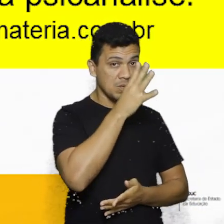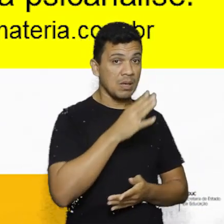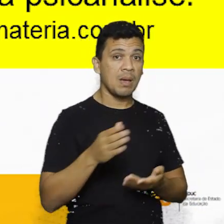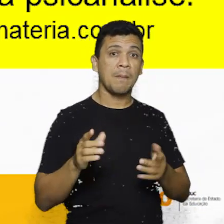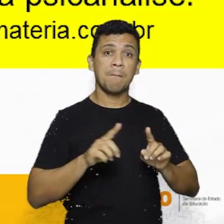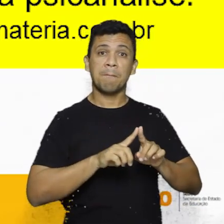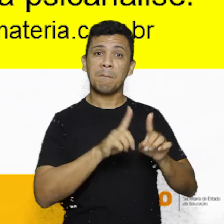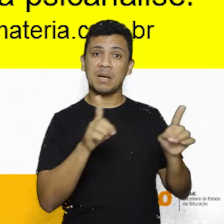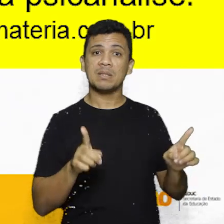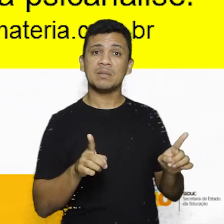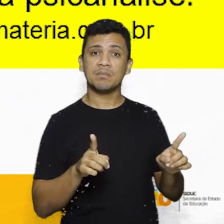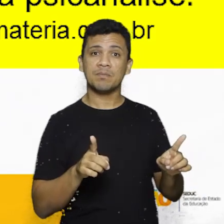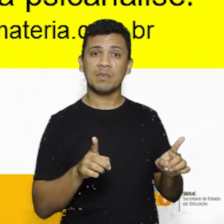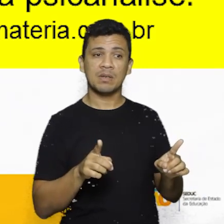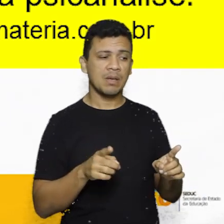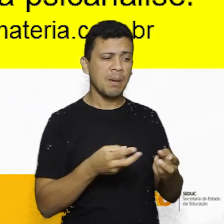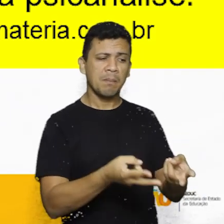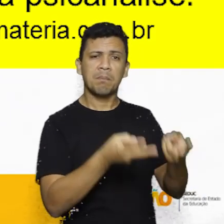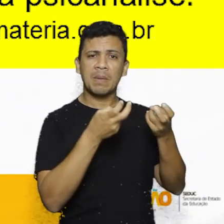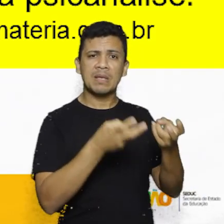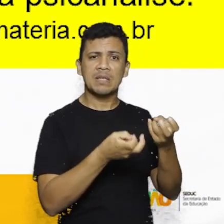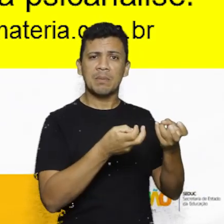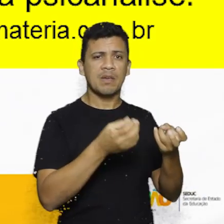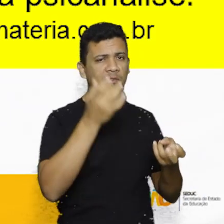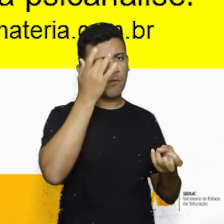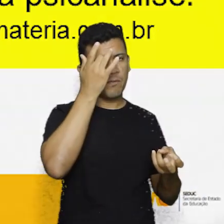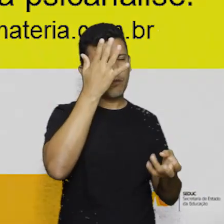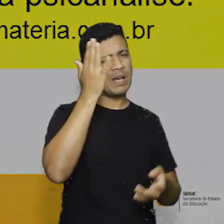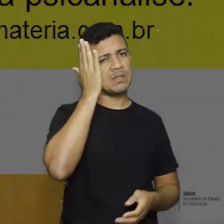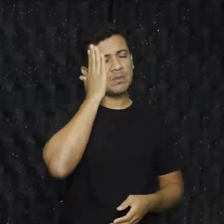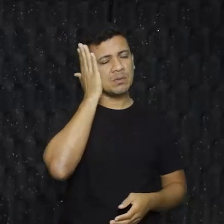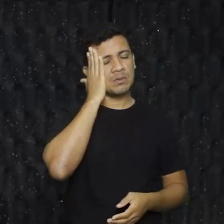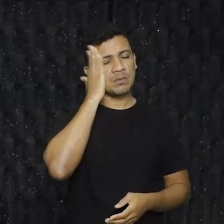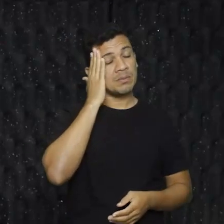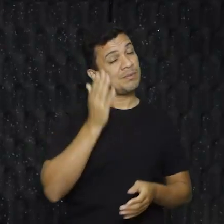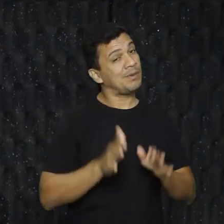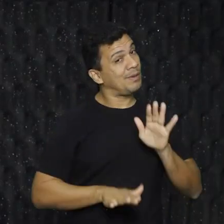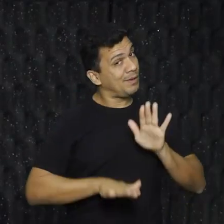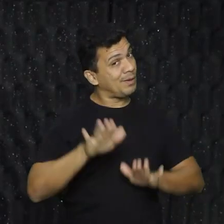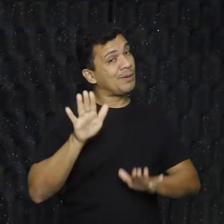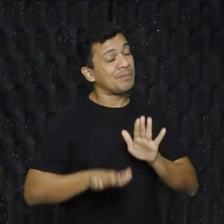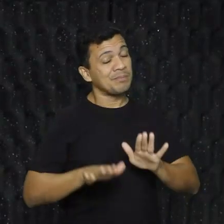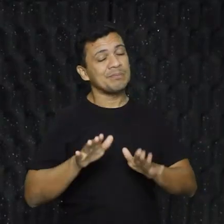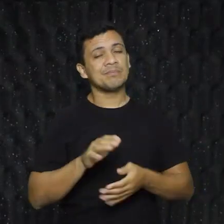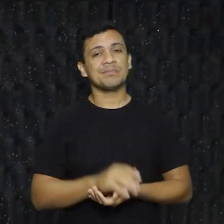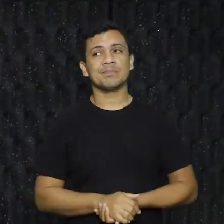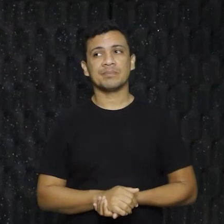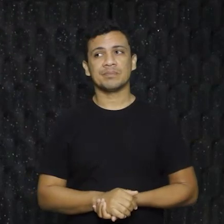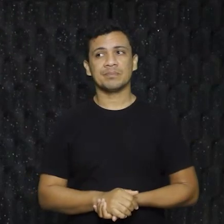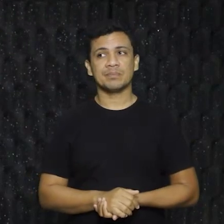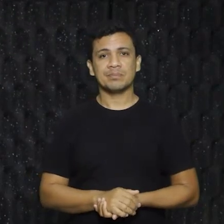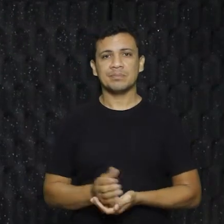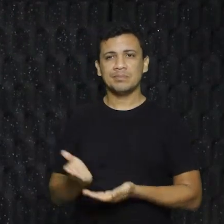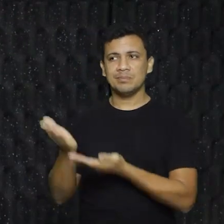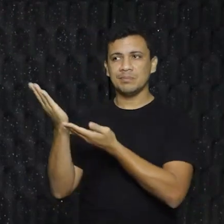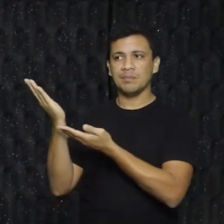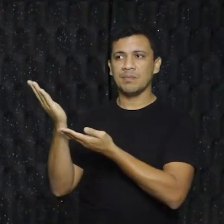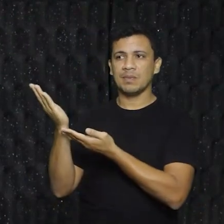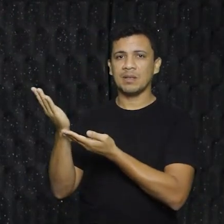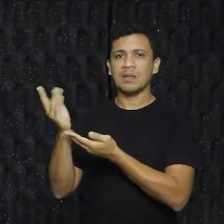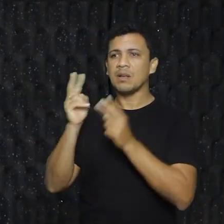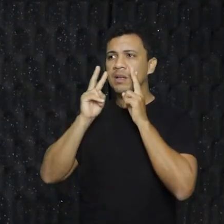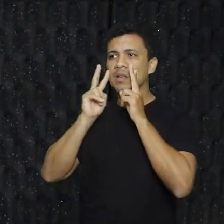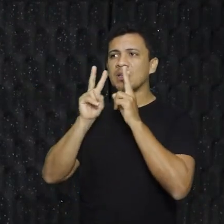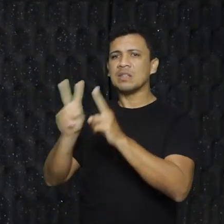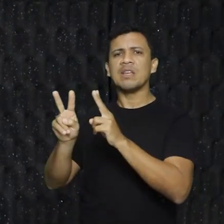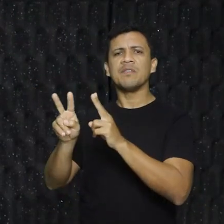elas são fáceis de entender. Fáceis de entender é um conceito relativo, mas vamos lá. Facilitar a vida de vocês. Alguém está olhando